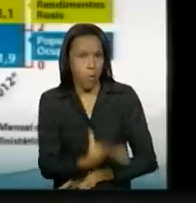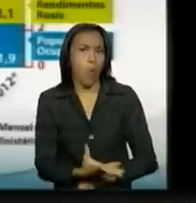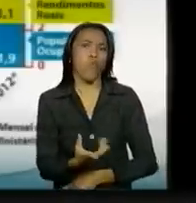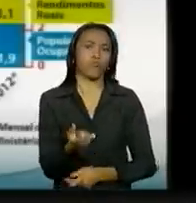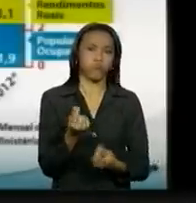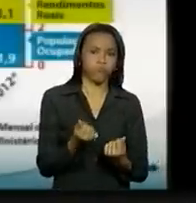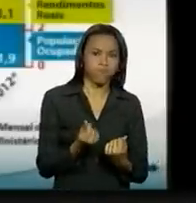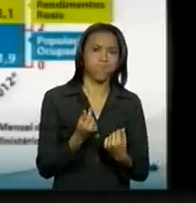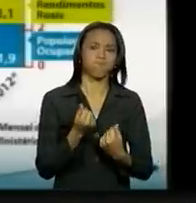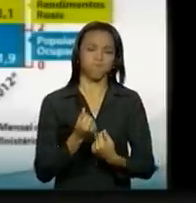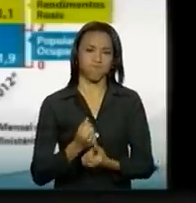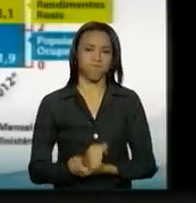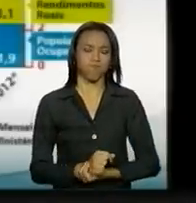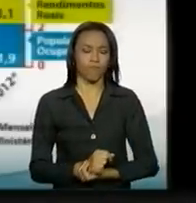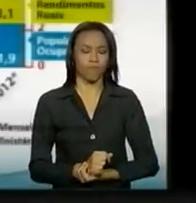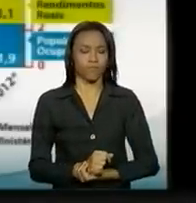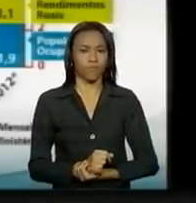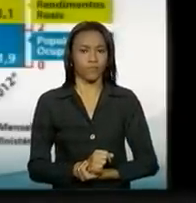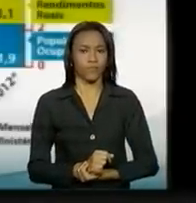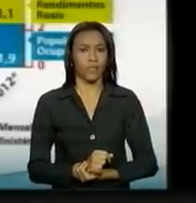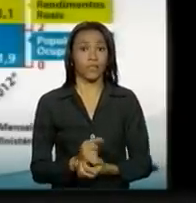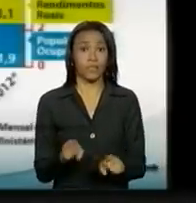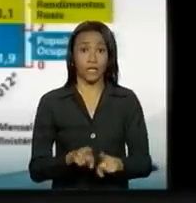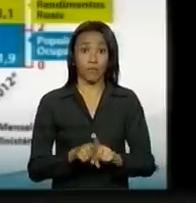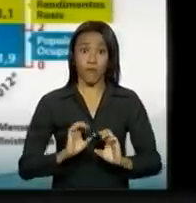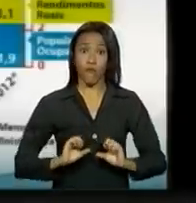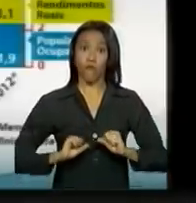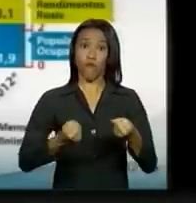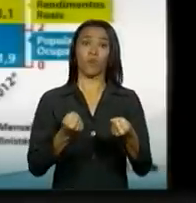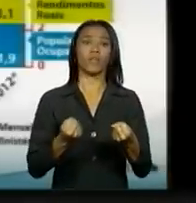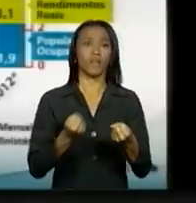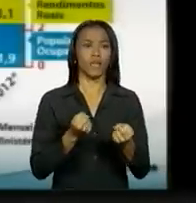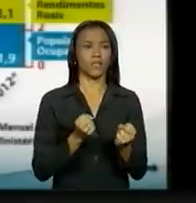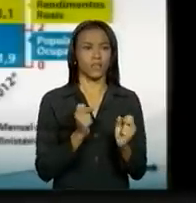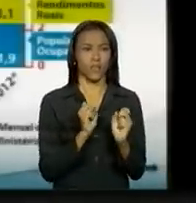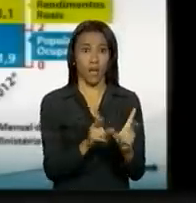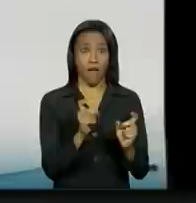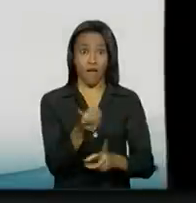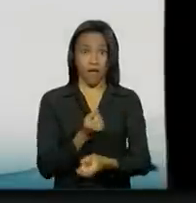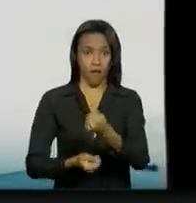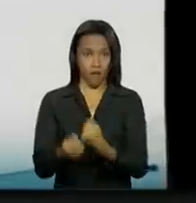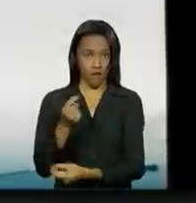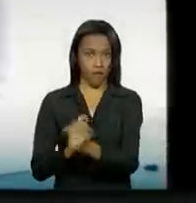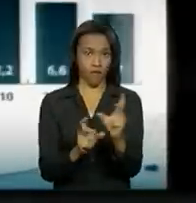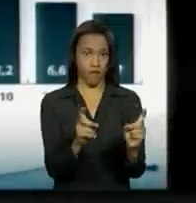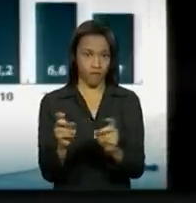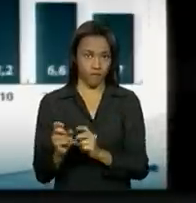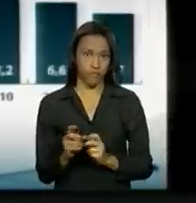maior e fortalece o nosso mercado. Passamos adiante.